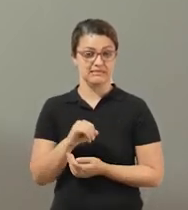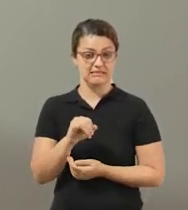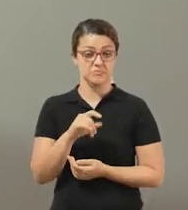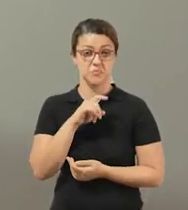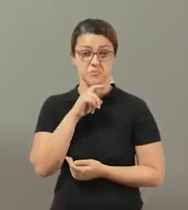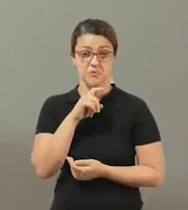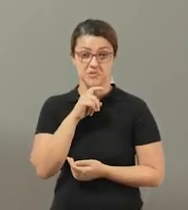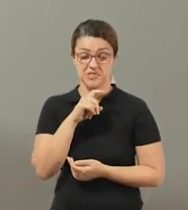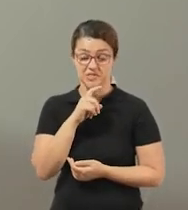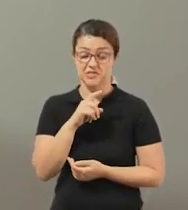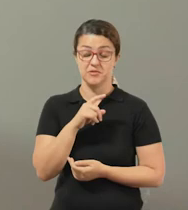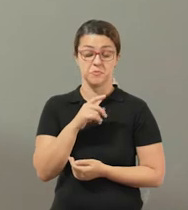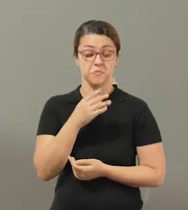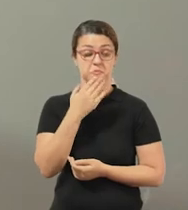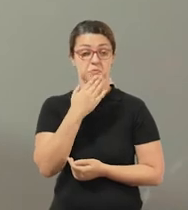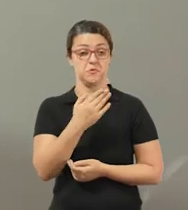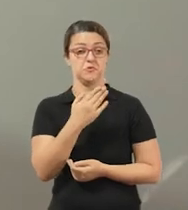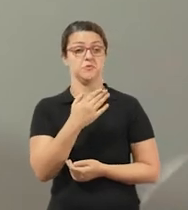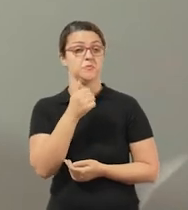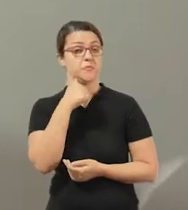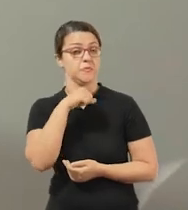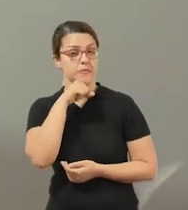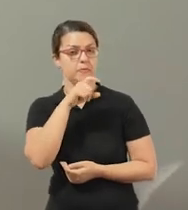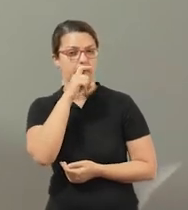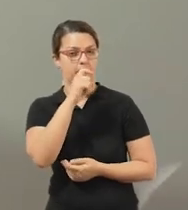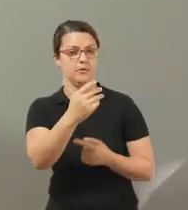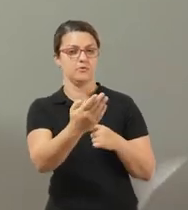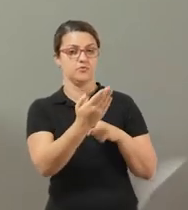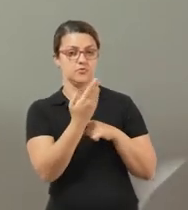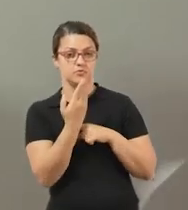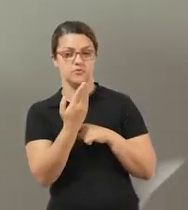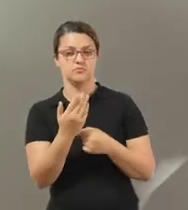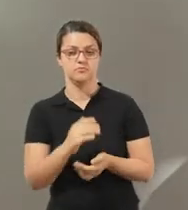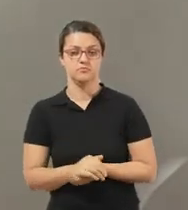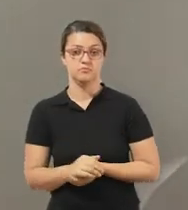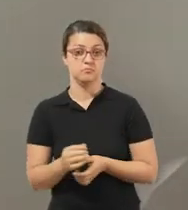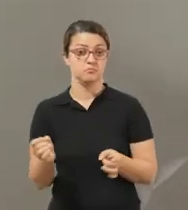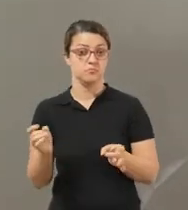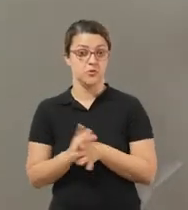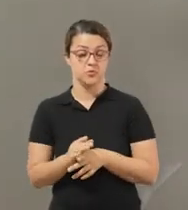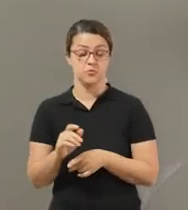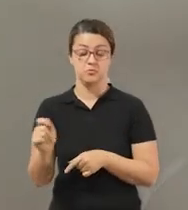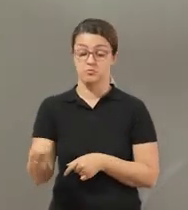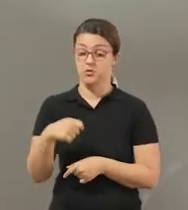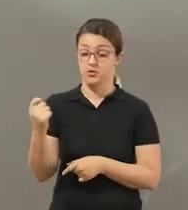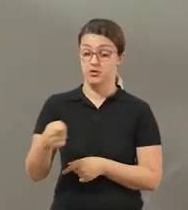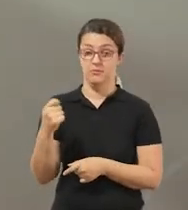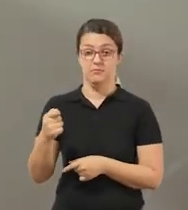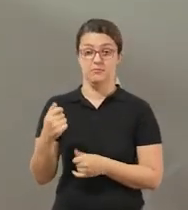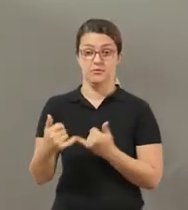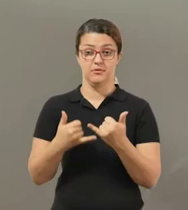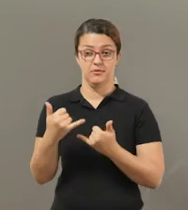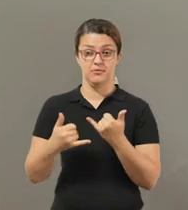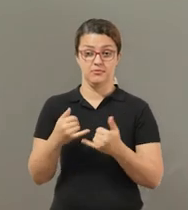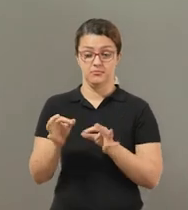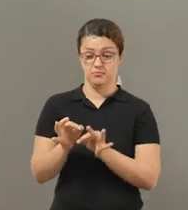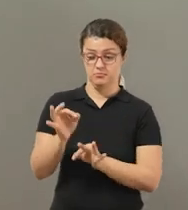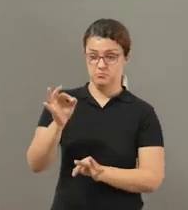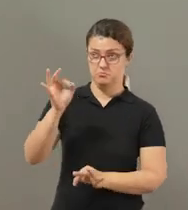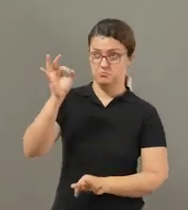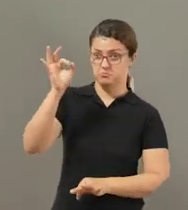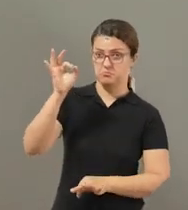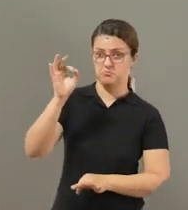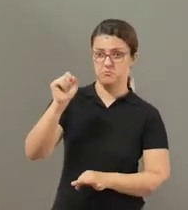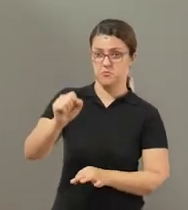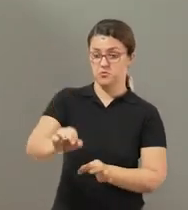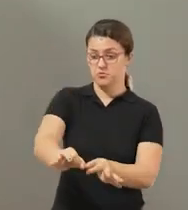Essa aqui, se você não conseguir Pede ajuda para os seus pais E pronto Esse é o brinquedo Tá bom? O tamanho do